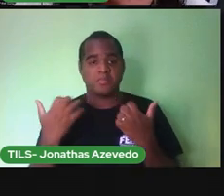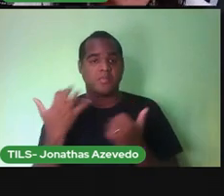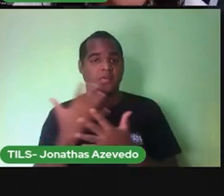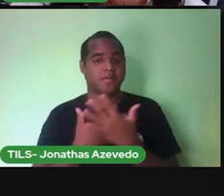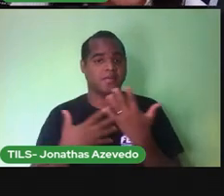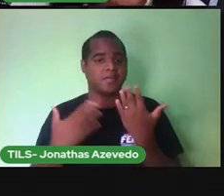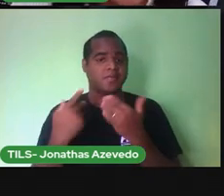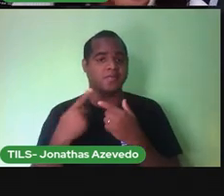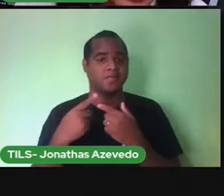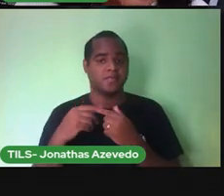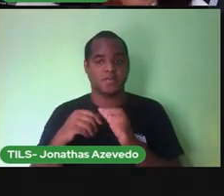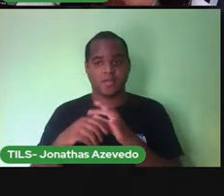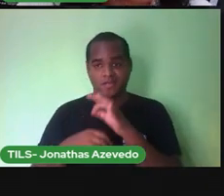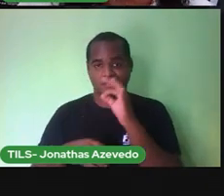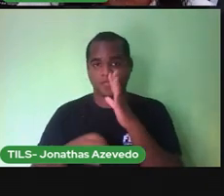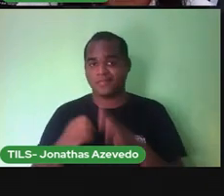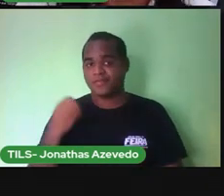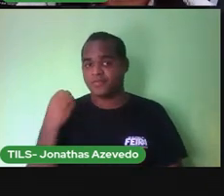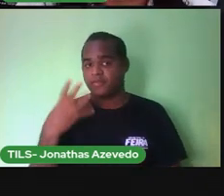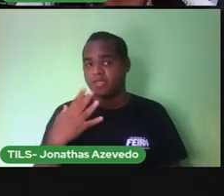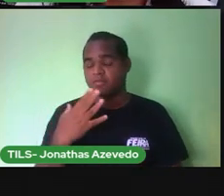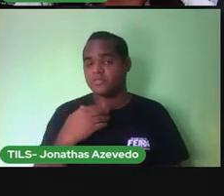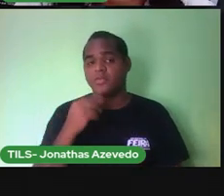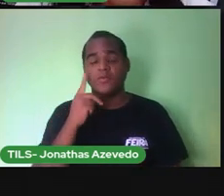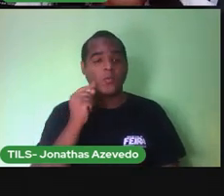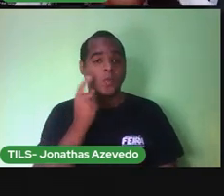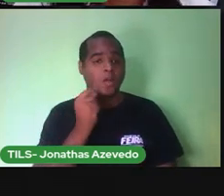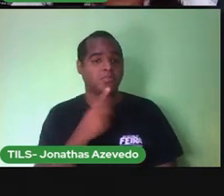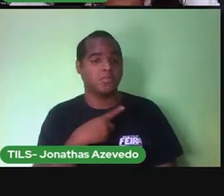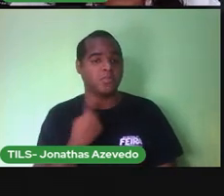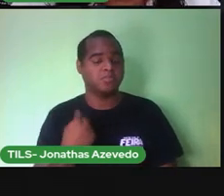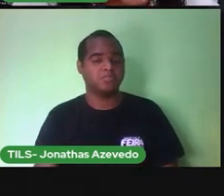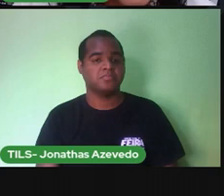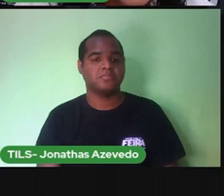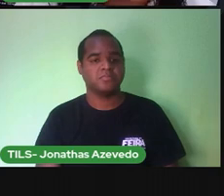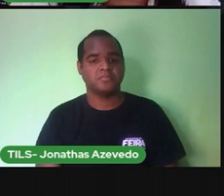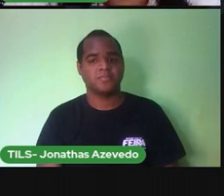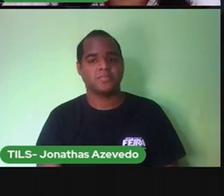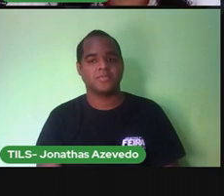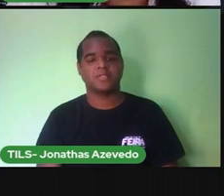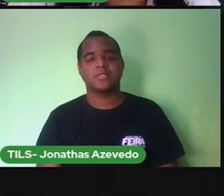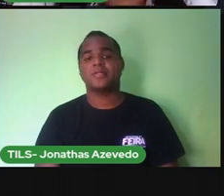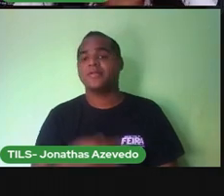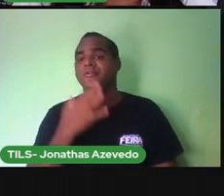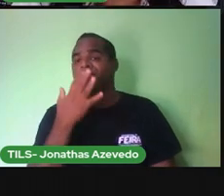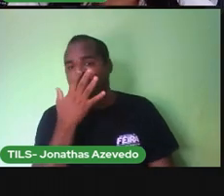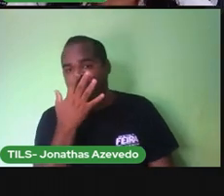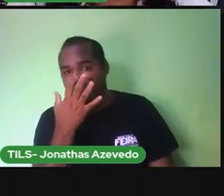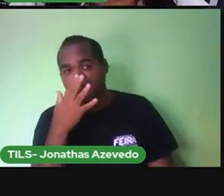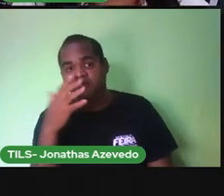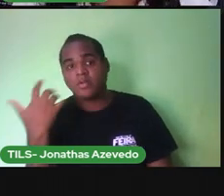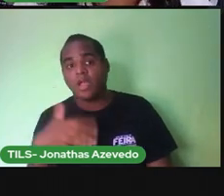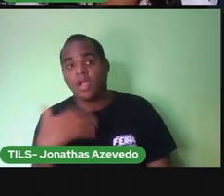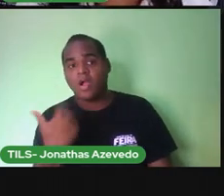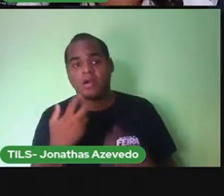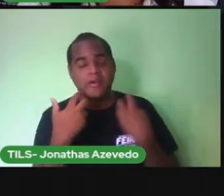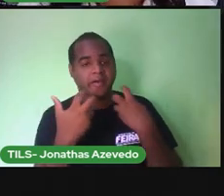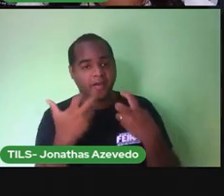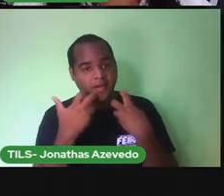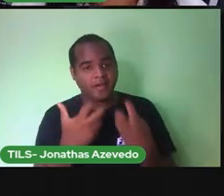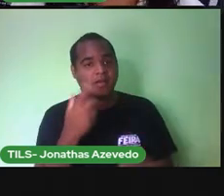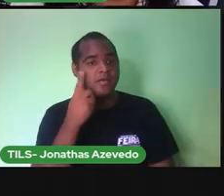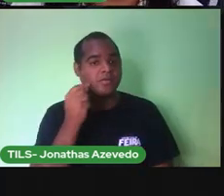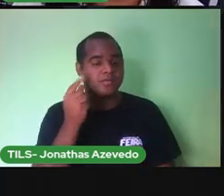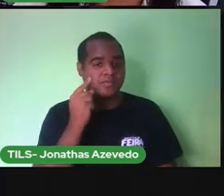Atirei o pau No gato Mas o gato Não morreu Dona Chica Admirou-se Do berro Que o gato